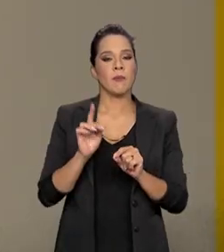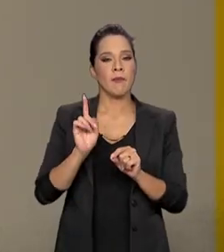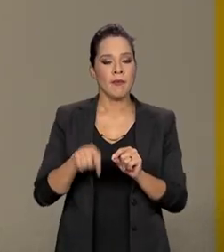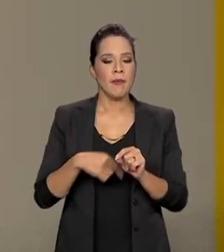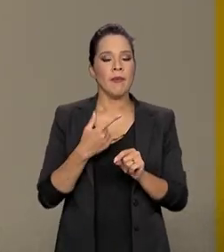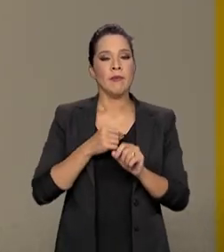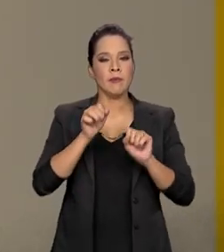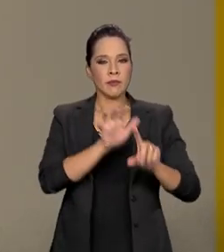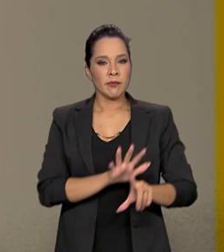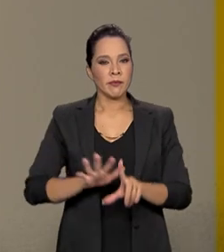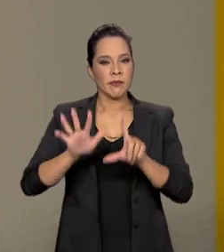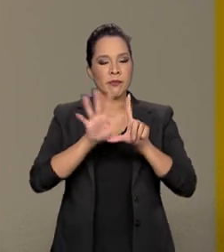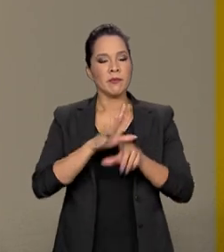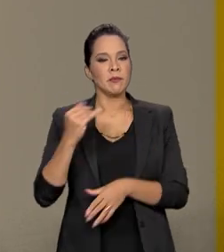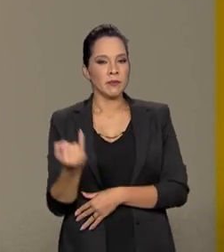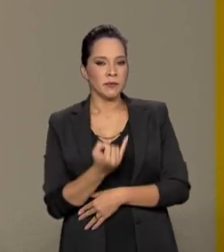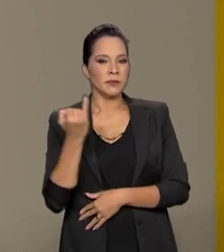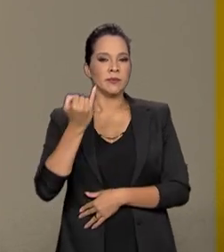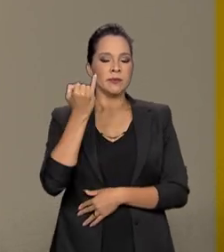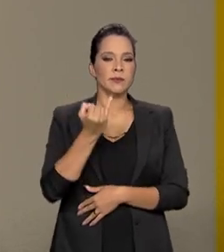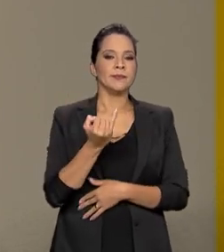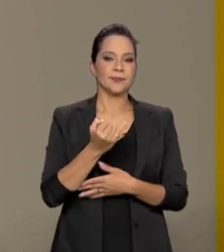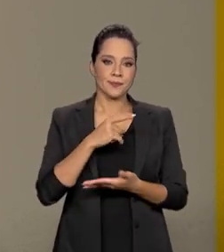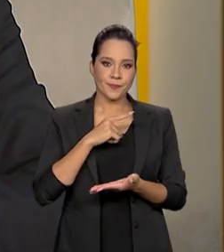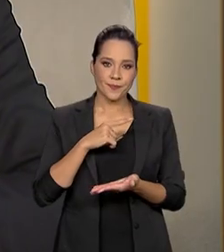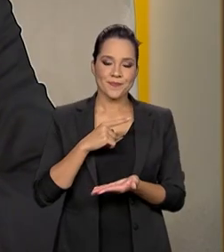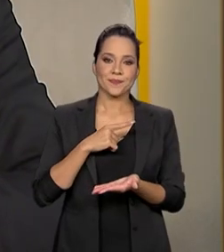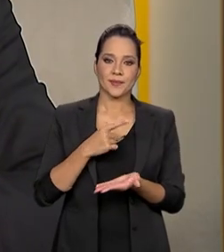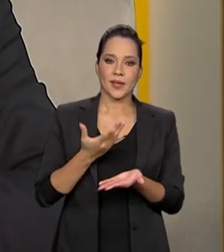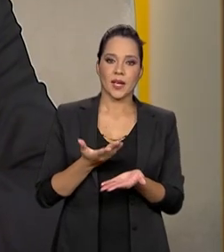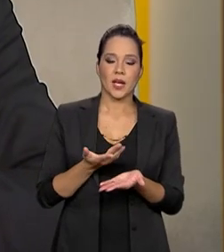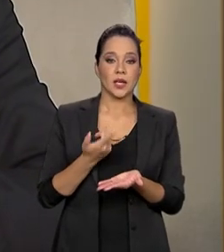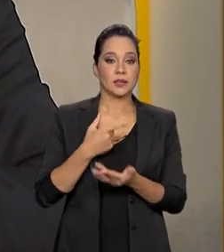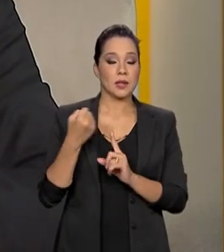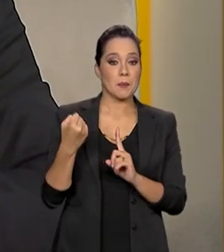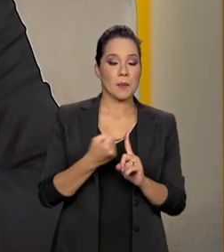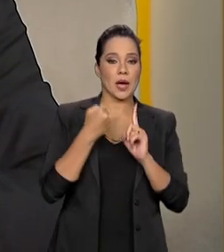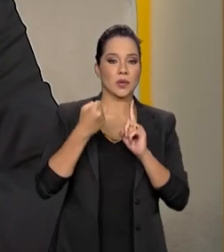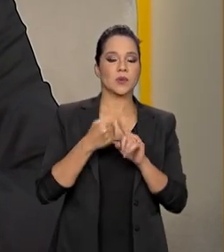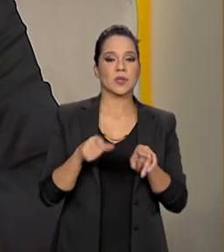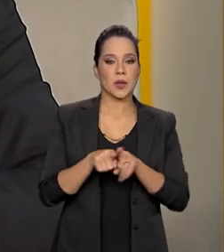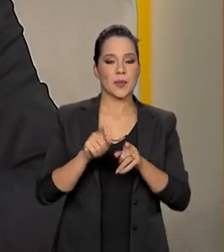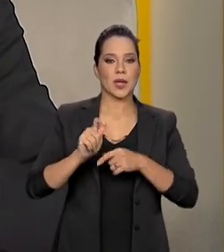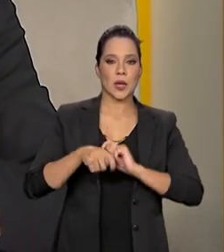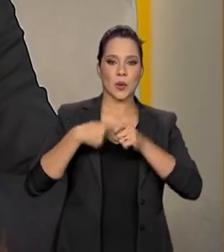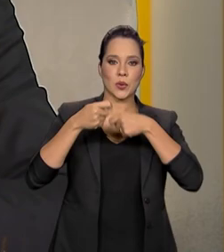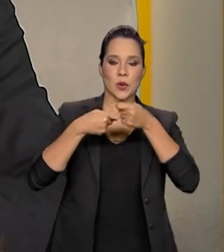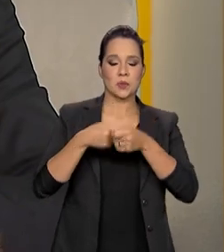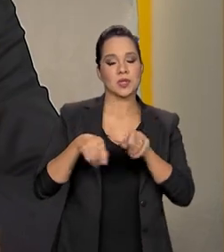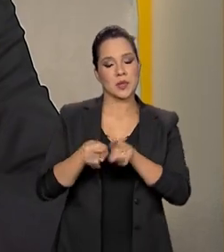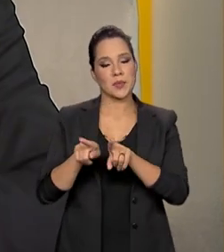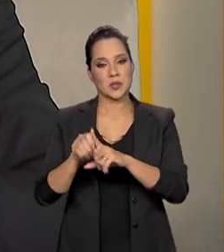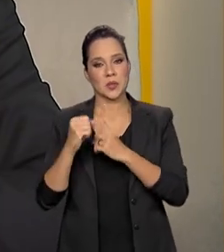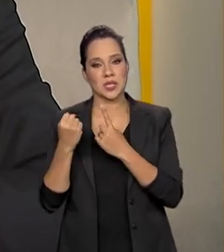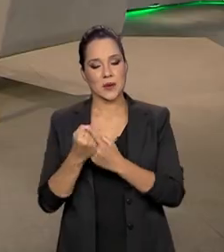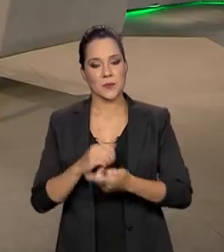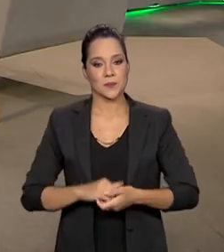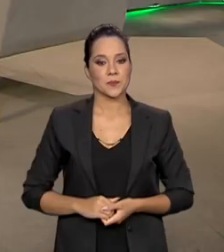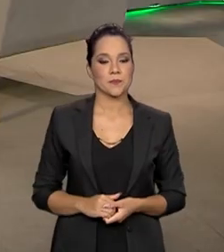plataforma importante que traz impactos também econômicos e também sociais.